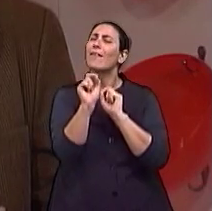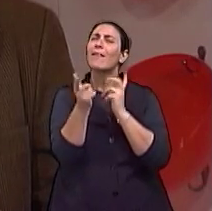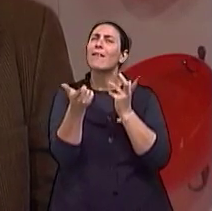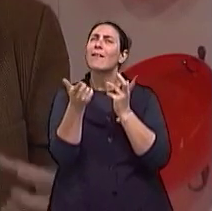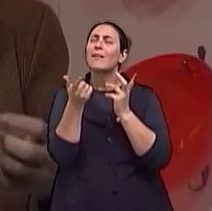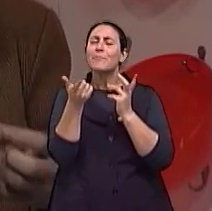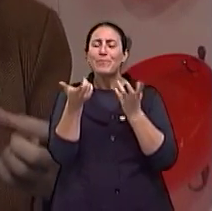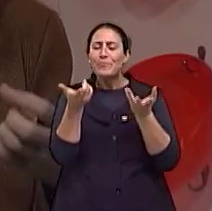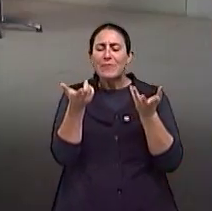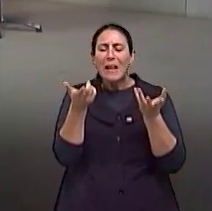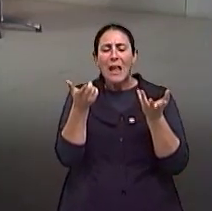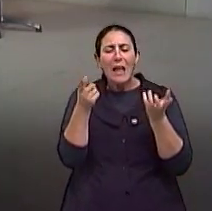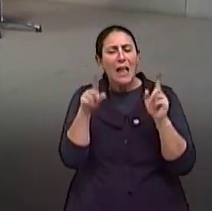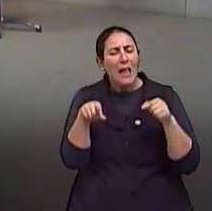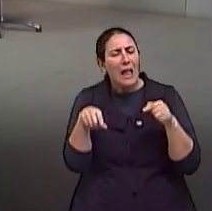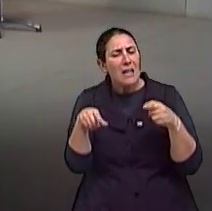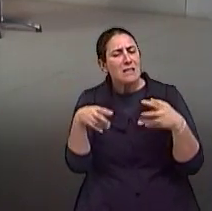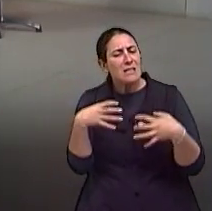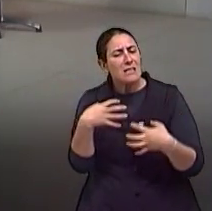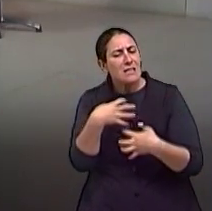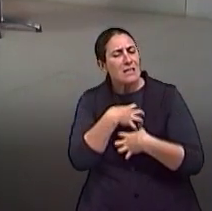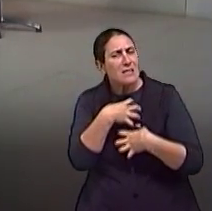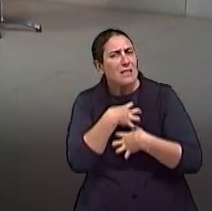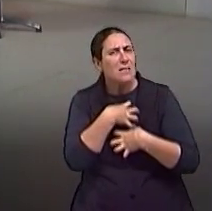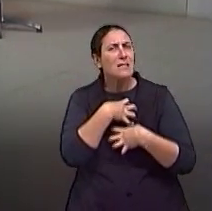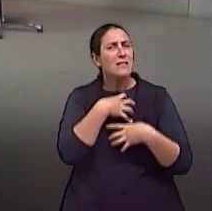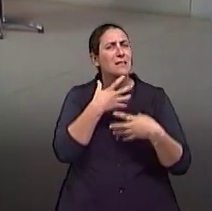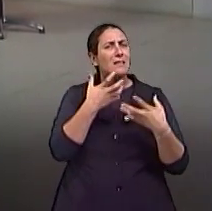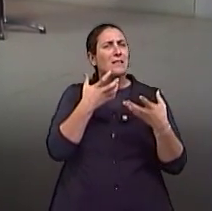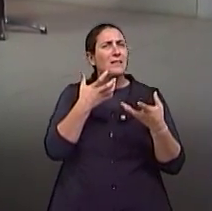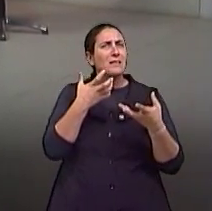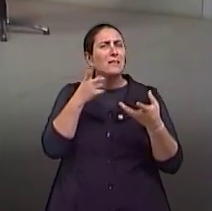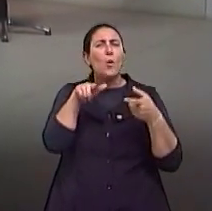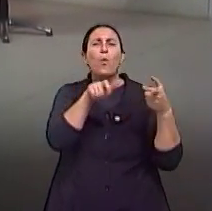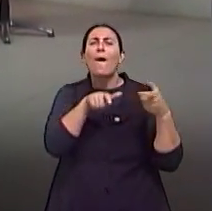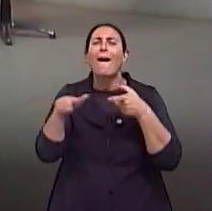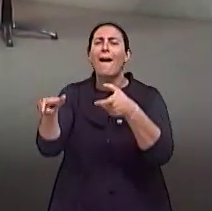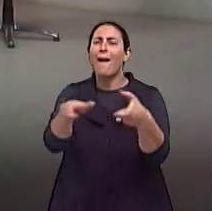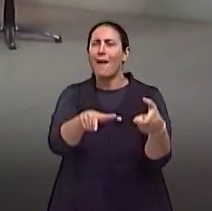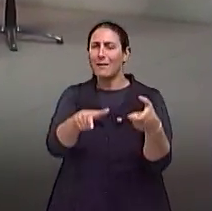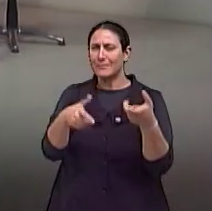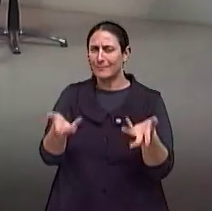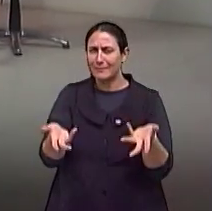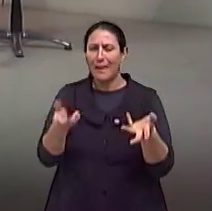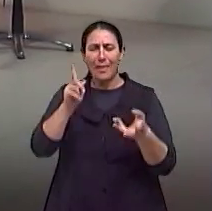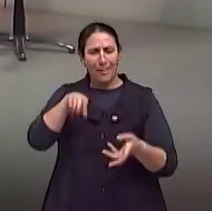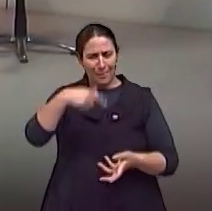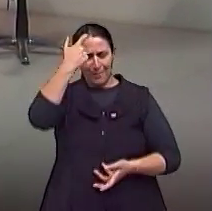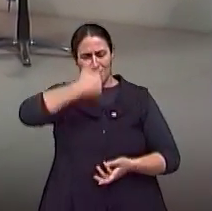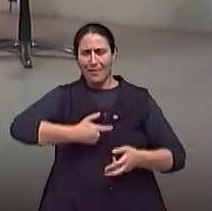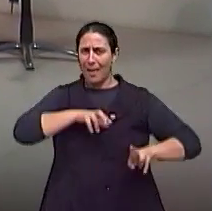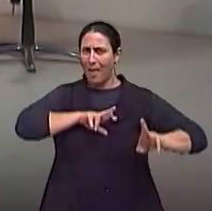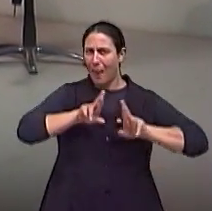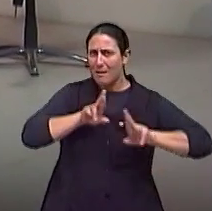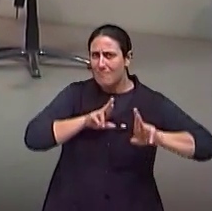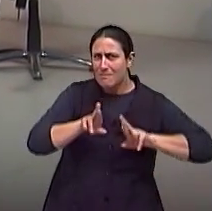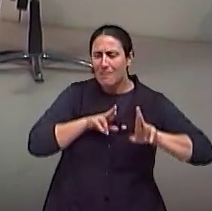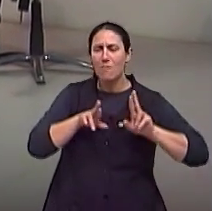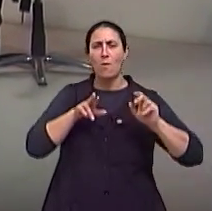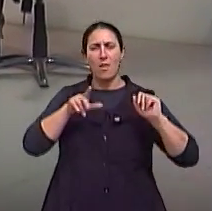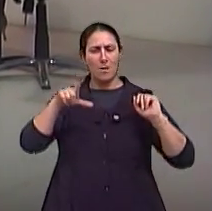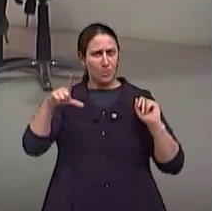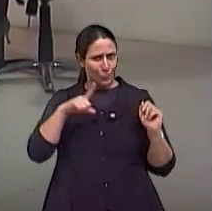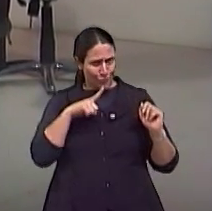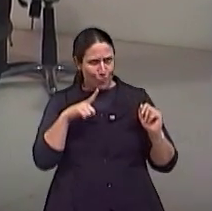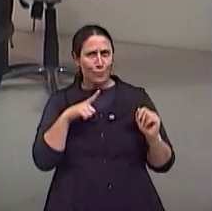bom, essa questão justamente dos lugares, né? Que foi apontado aqui, né? Ou seja, de uma relação que ela tinha